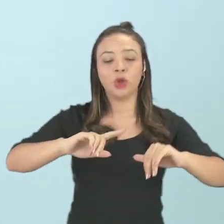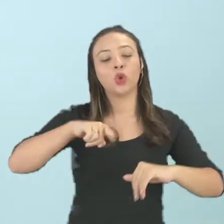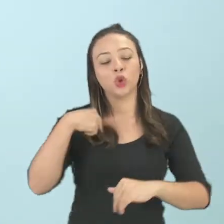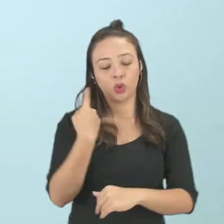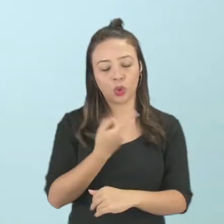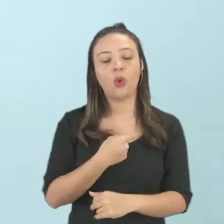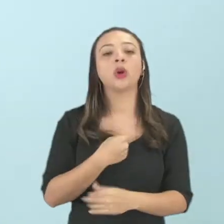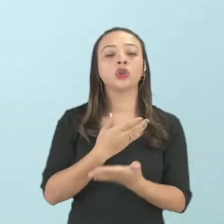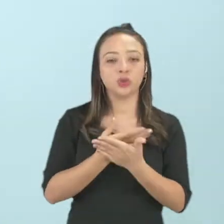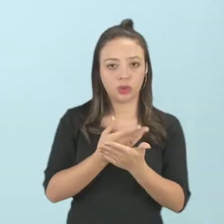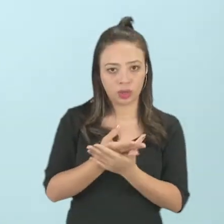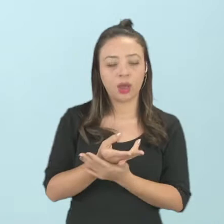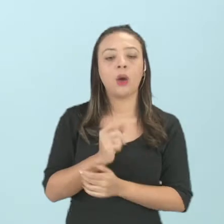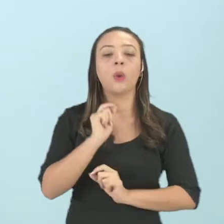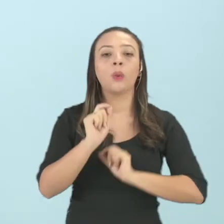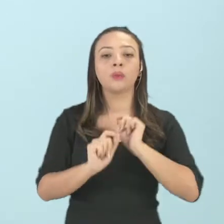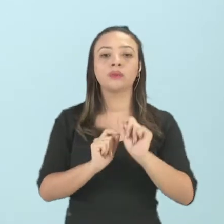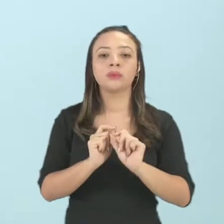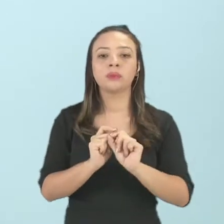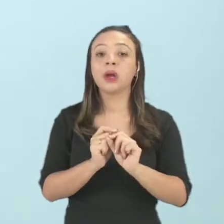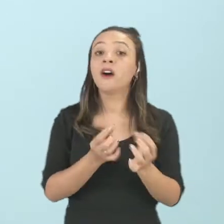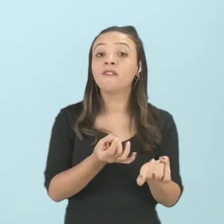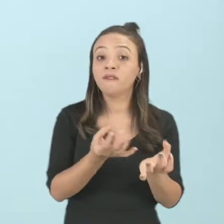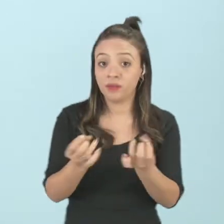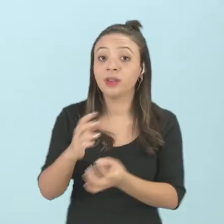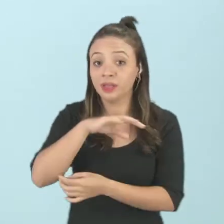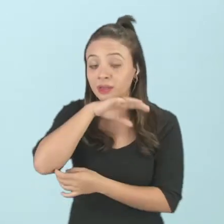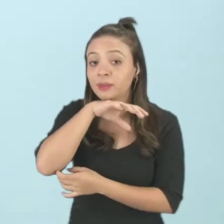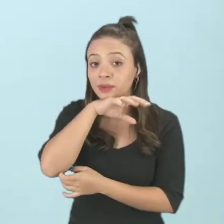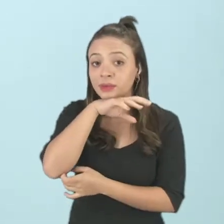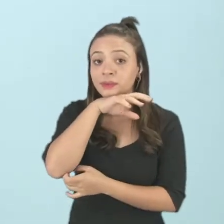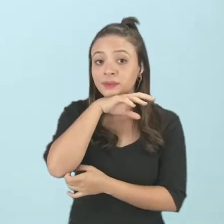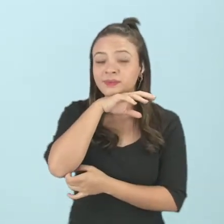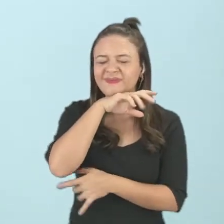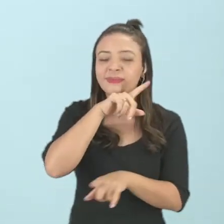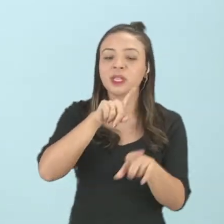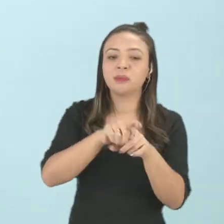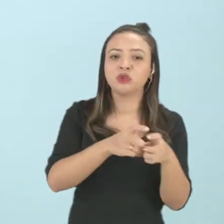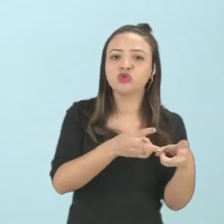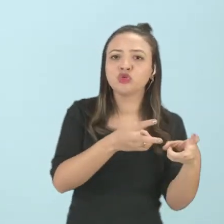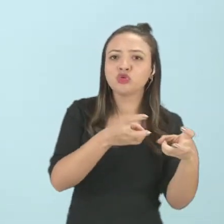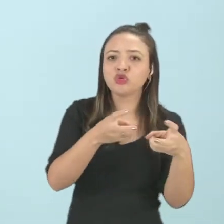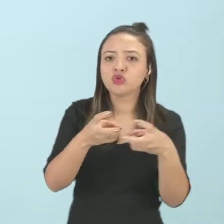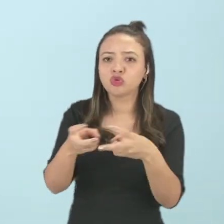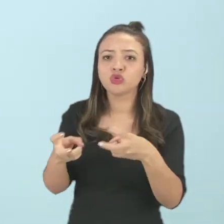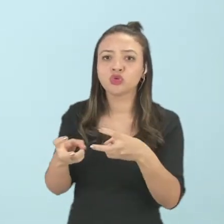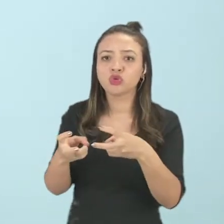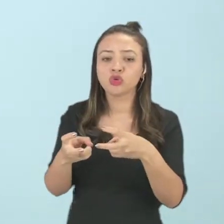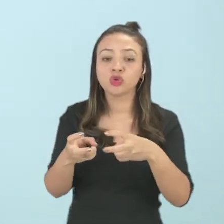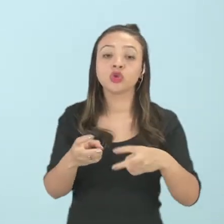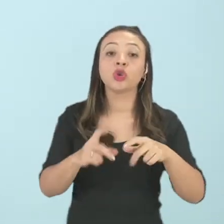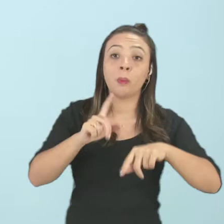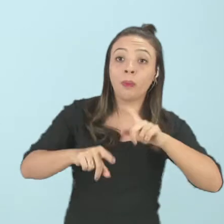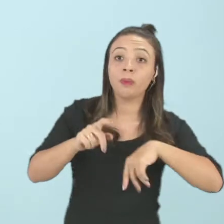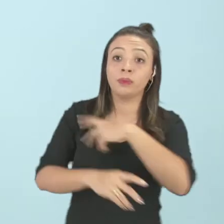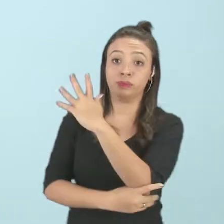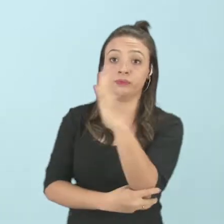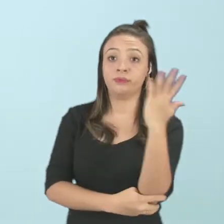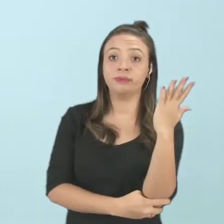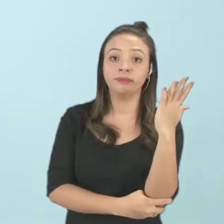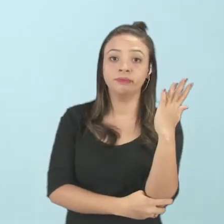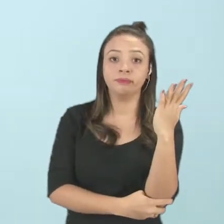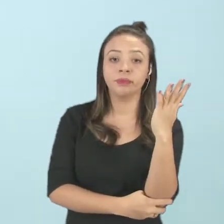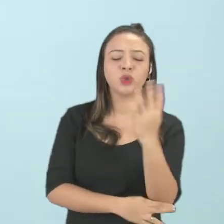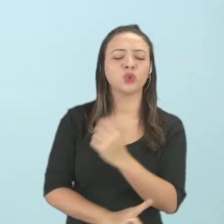na frente, é a questão do tráfico de animais, né? A extração de princípios ativos, esses princípios ativos, eles